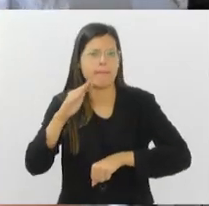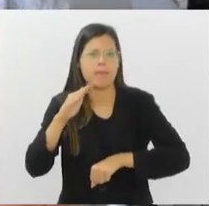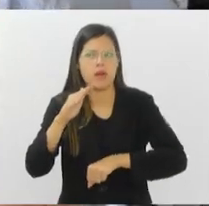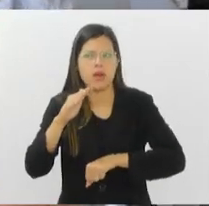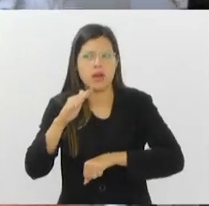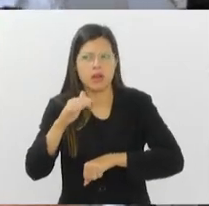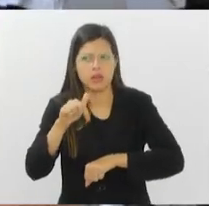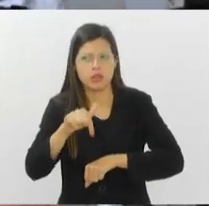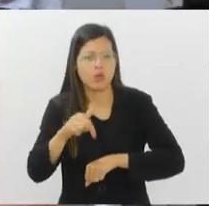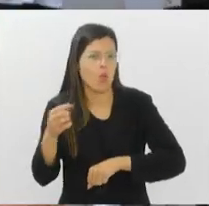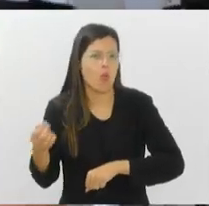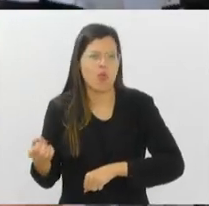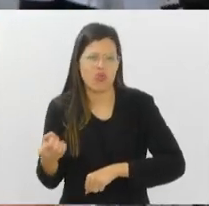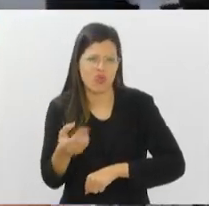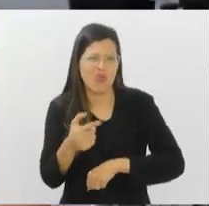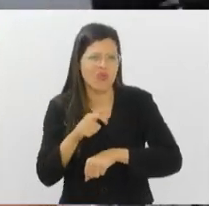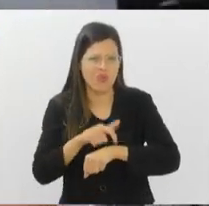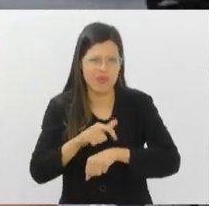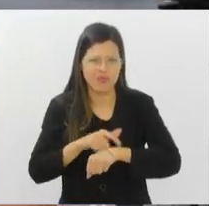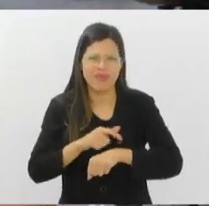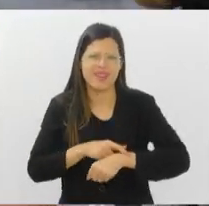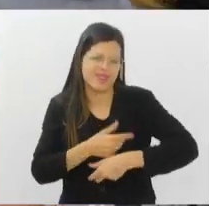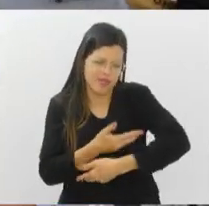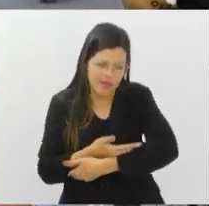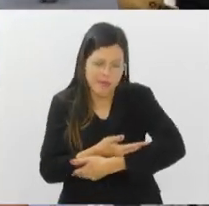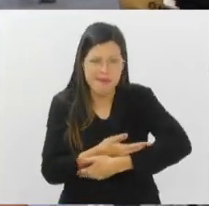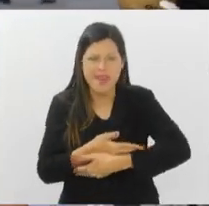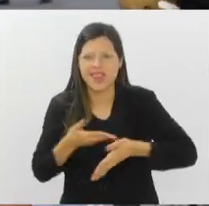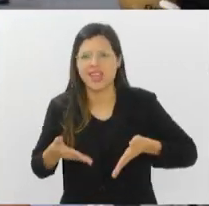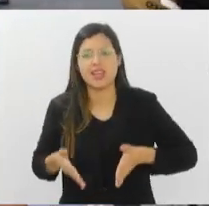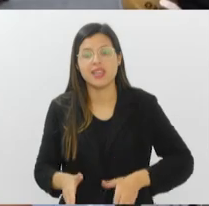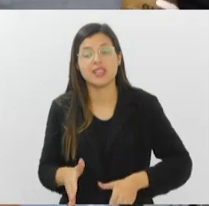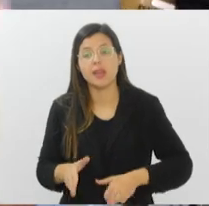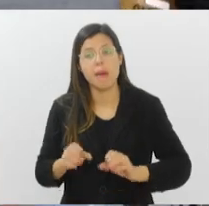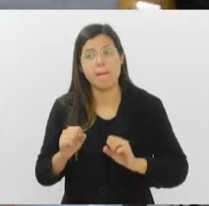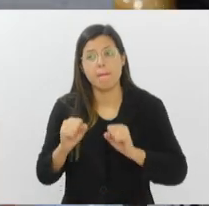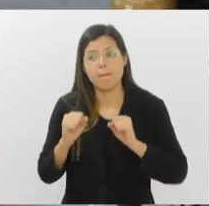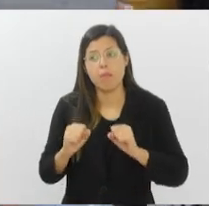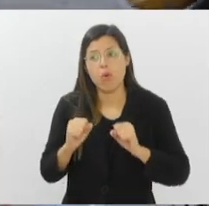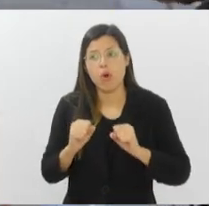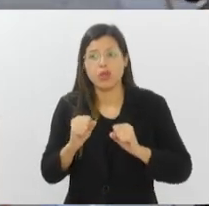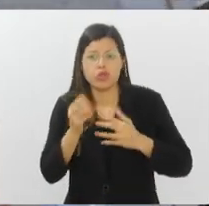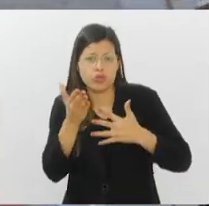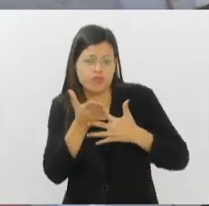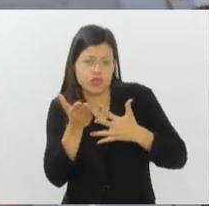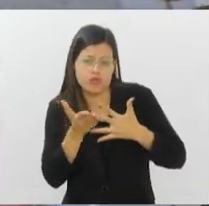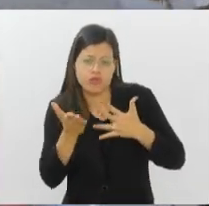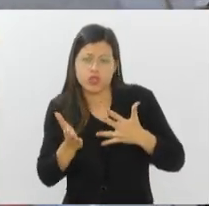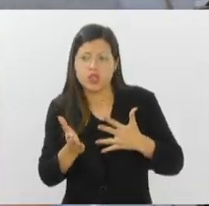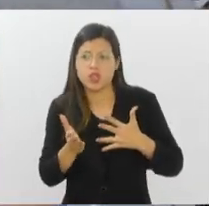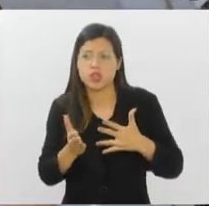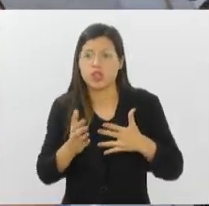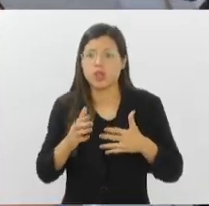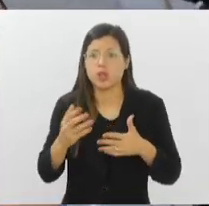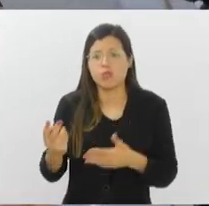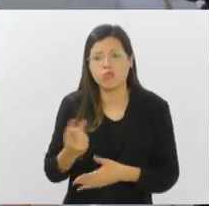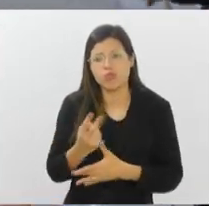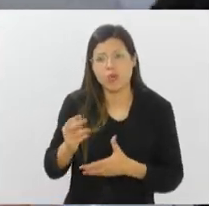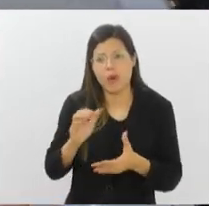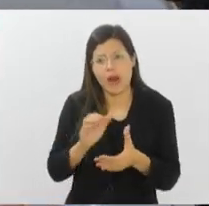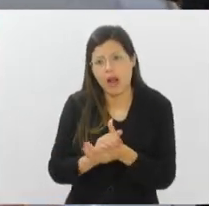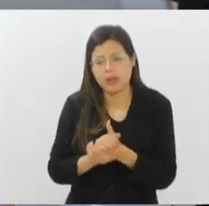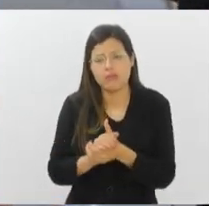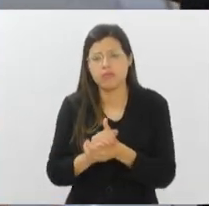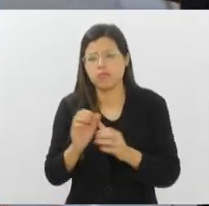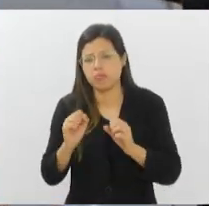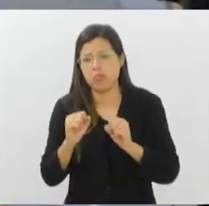ali com aquela nova rotina, quando chega uma criança, ele pode fracionar e aí o casal vai poder administrar esse retorno ao